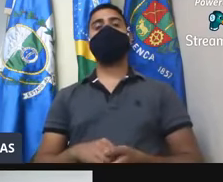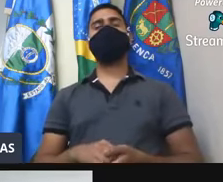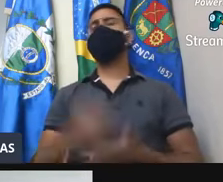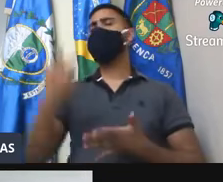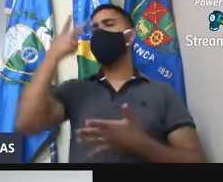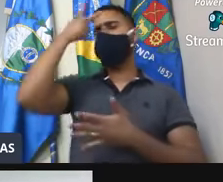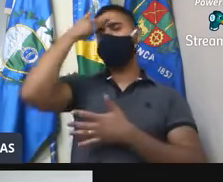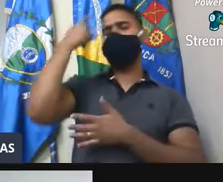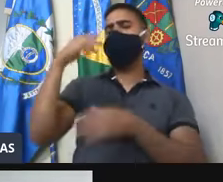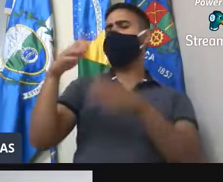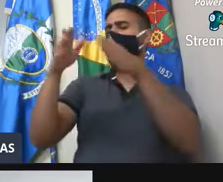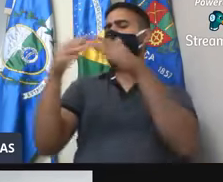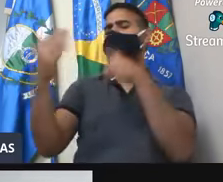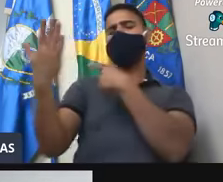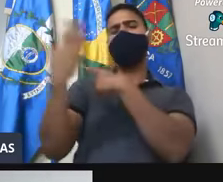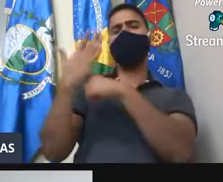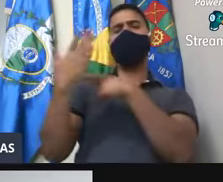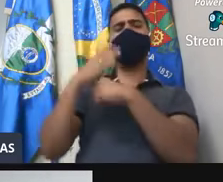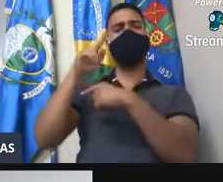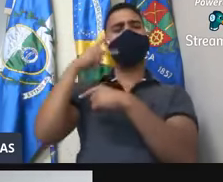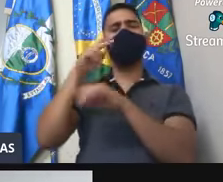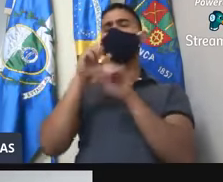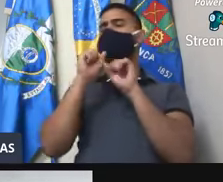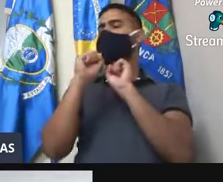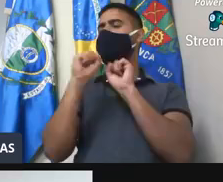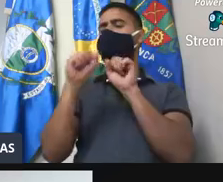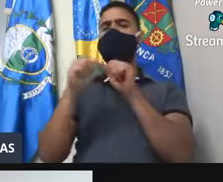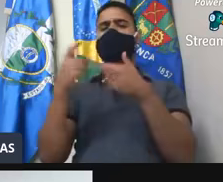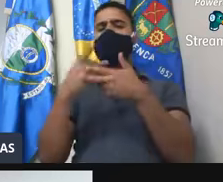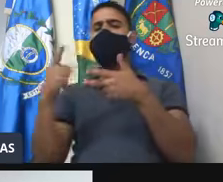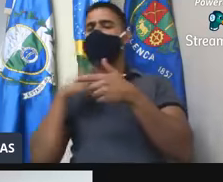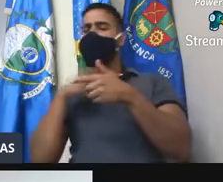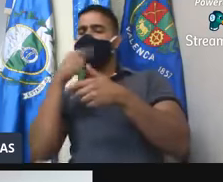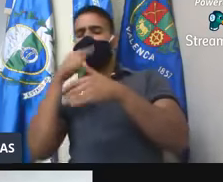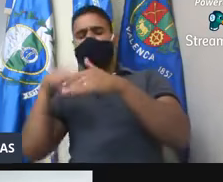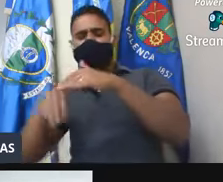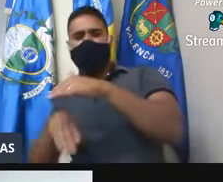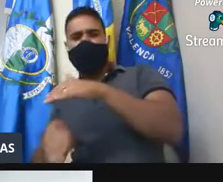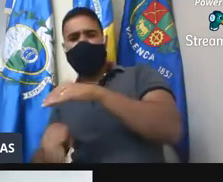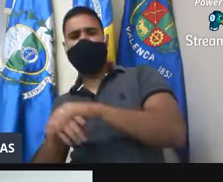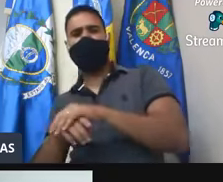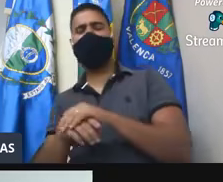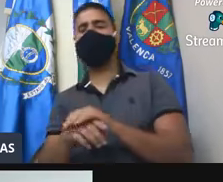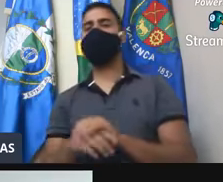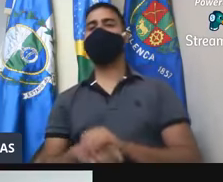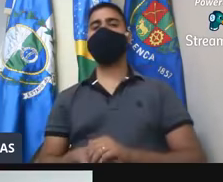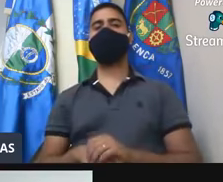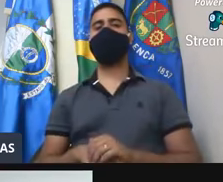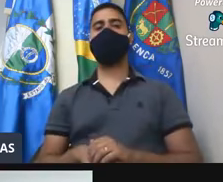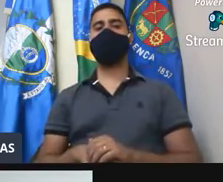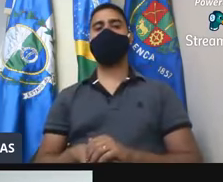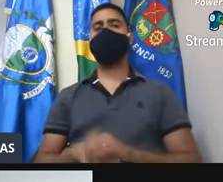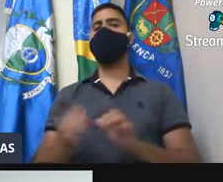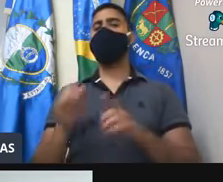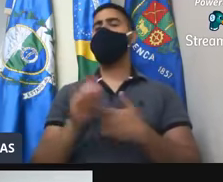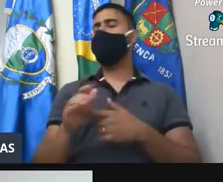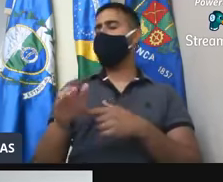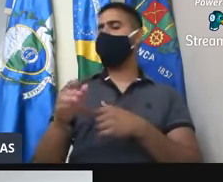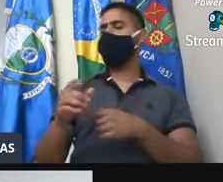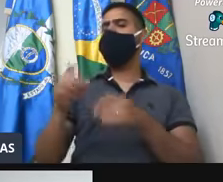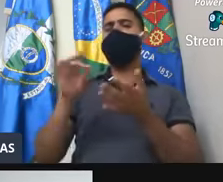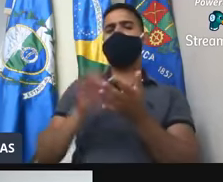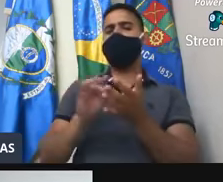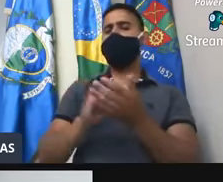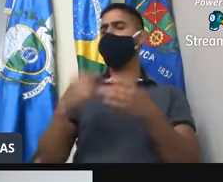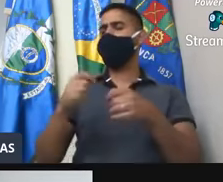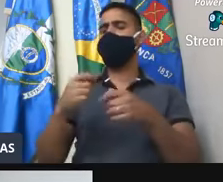Munícipes do bairro procuraram este vereador no sentido de cobrar providências para proceder à instalação da rede de esgoto. Outro fato relevante que demonstra a real necessidade com relação